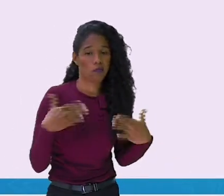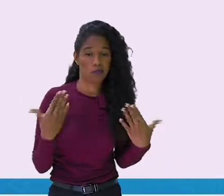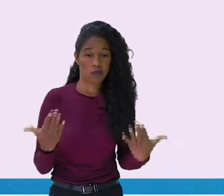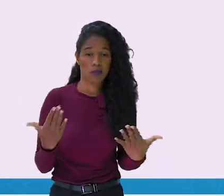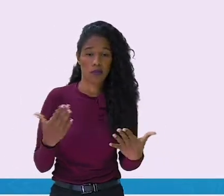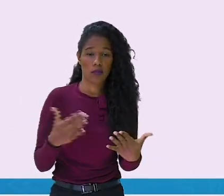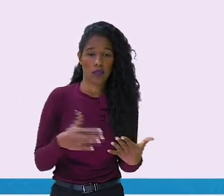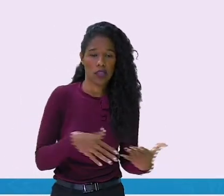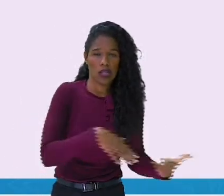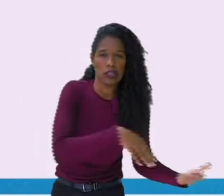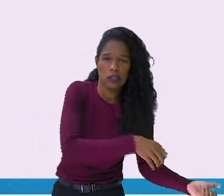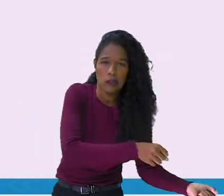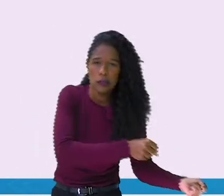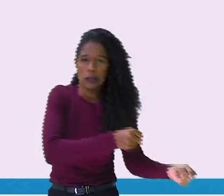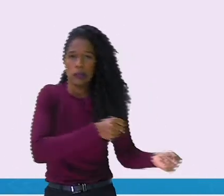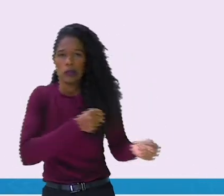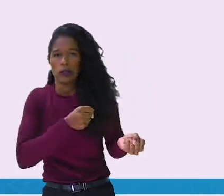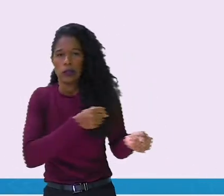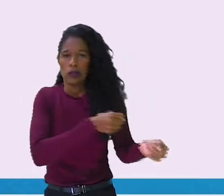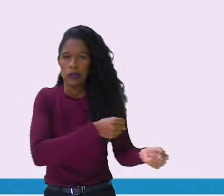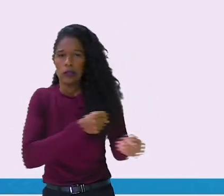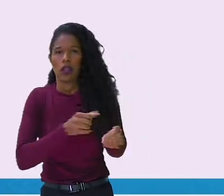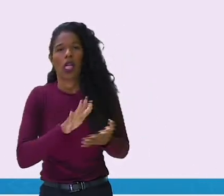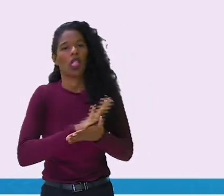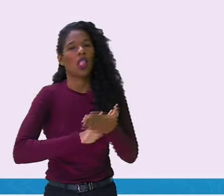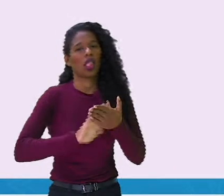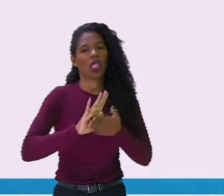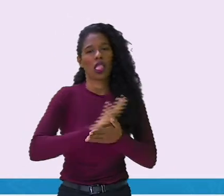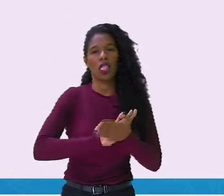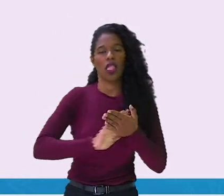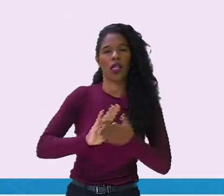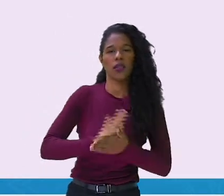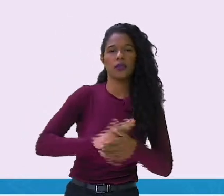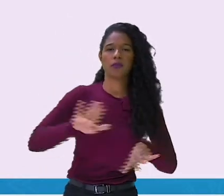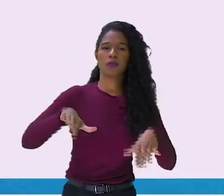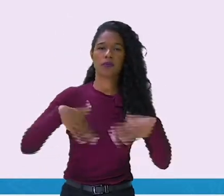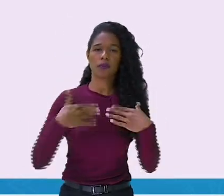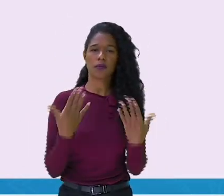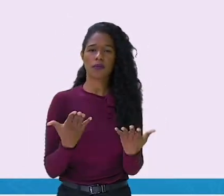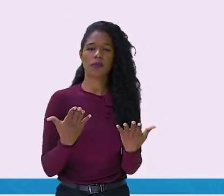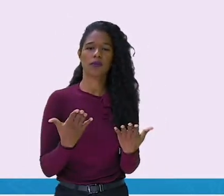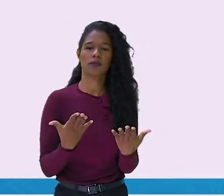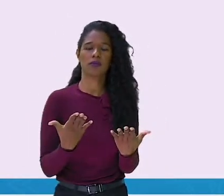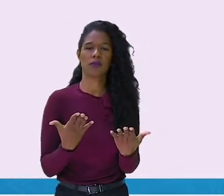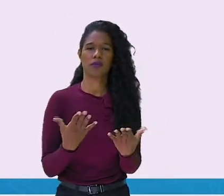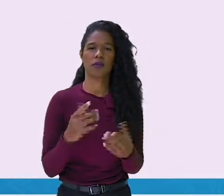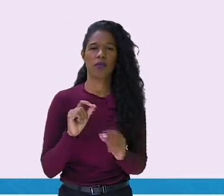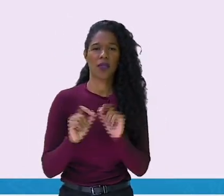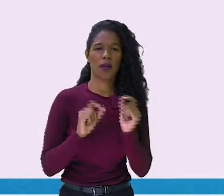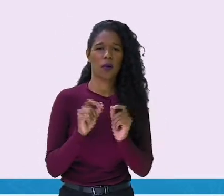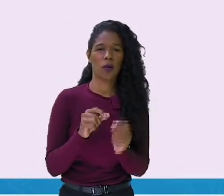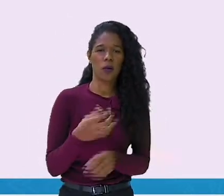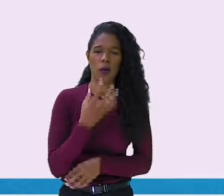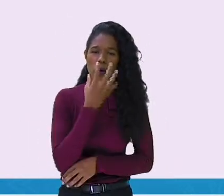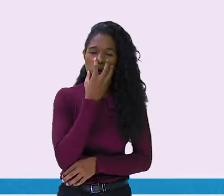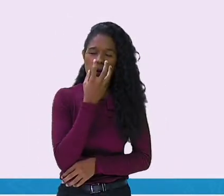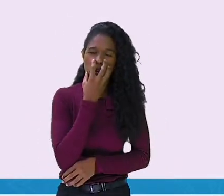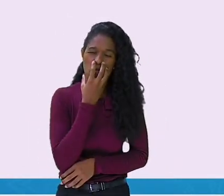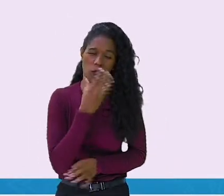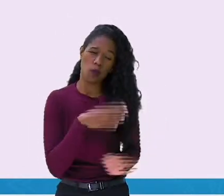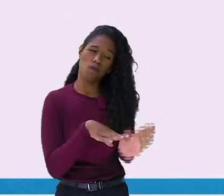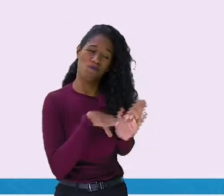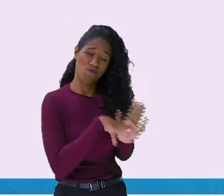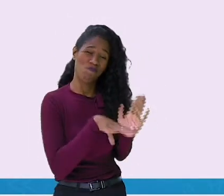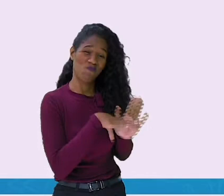E nada do rabanete sair da terra. Então, ó, totó lutou, mas não